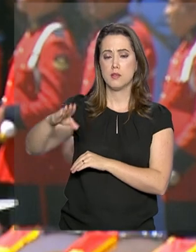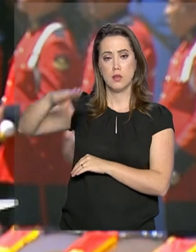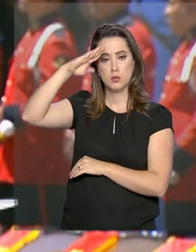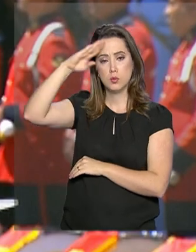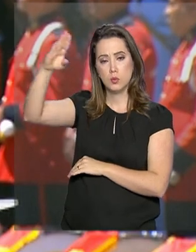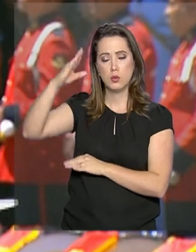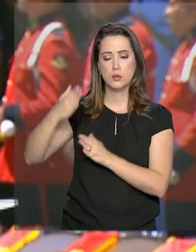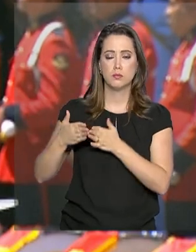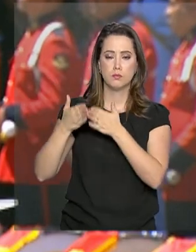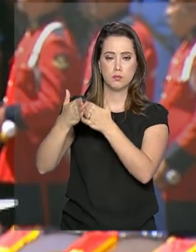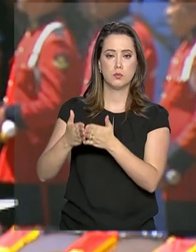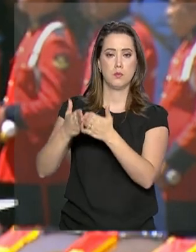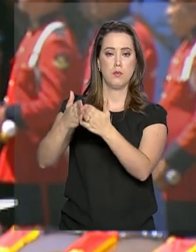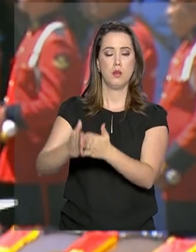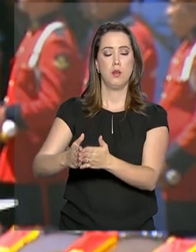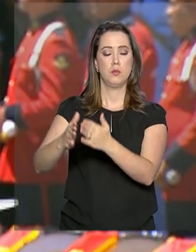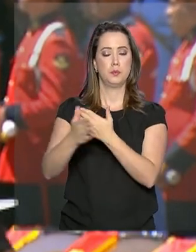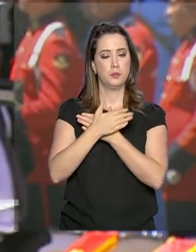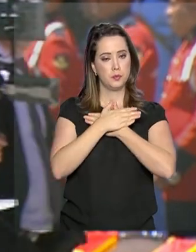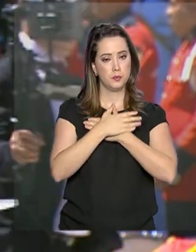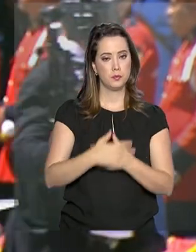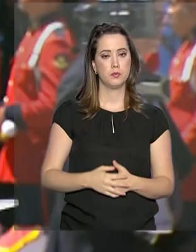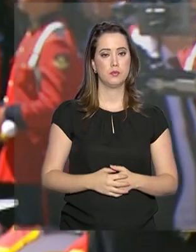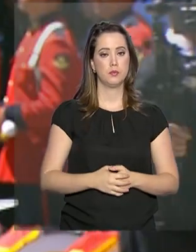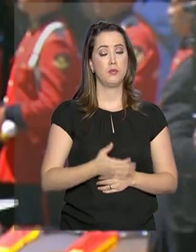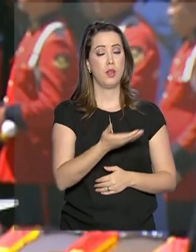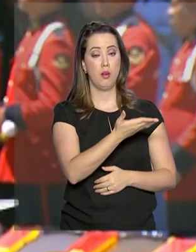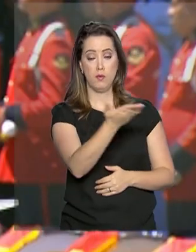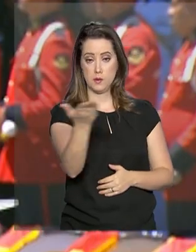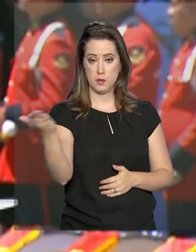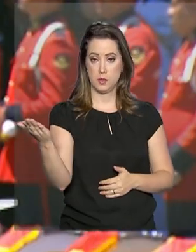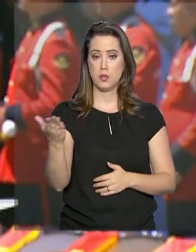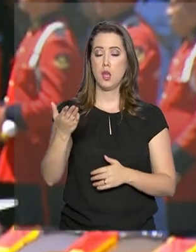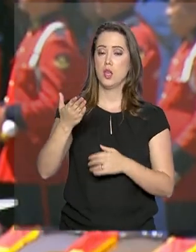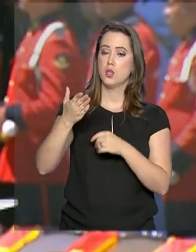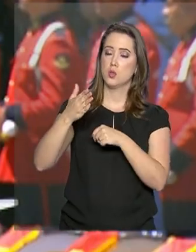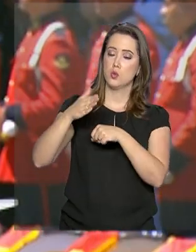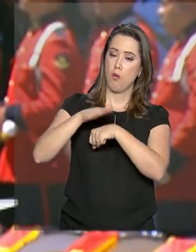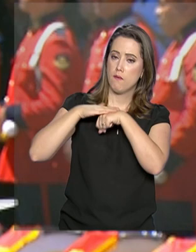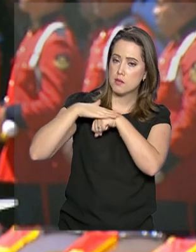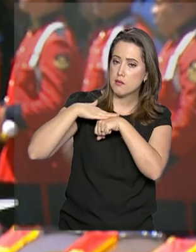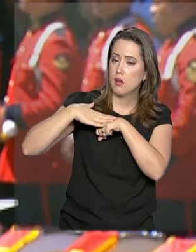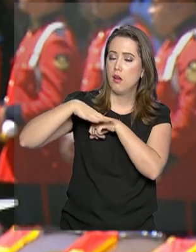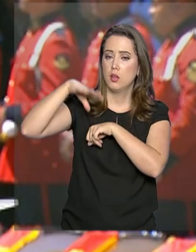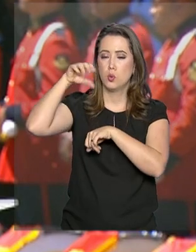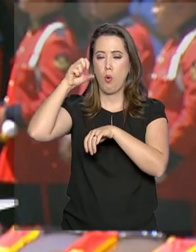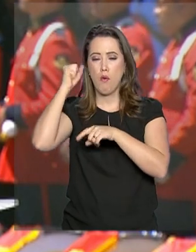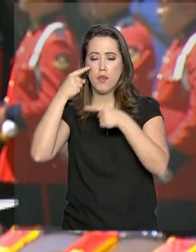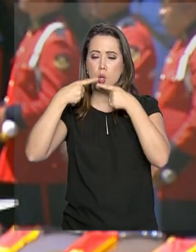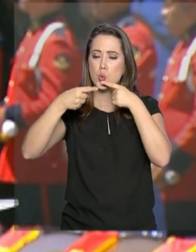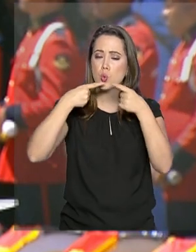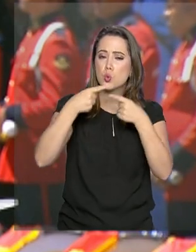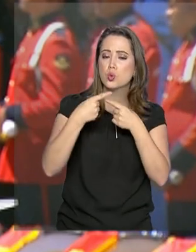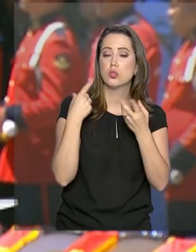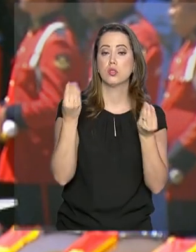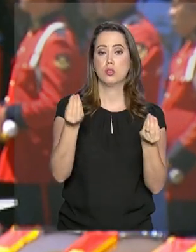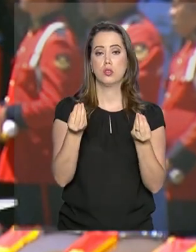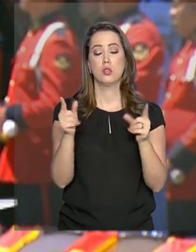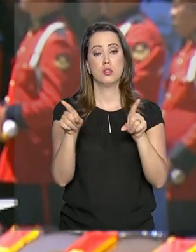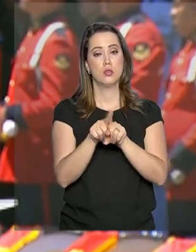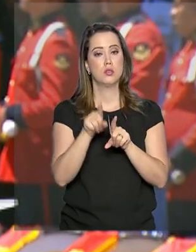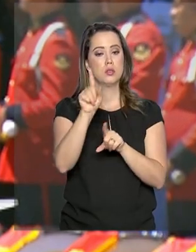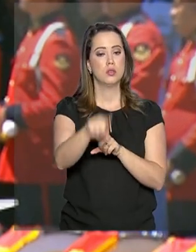Eu quero a vocês, conversando, ouvindo, debatendo, em especial por sua mesa de defesa, uma